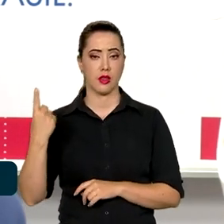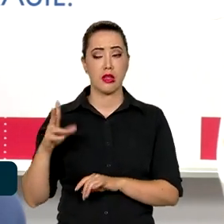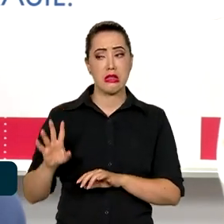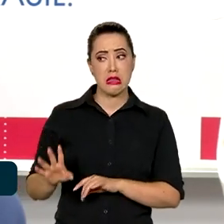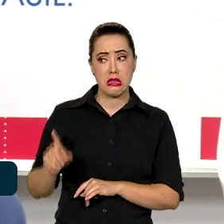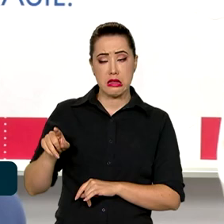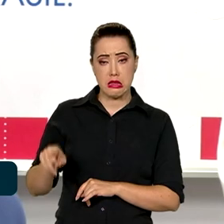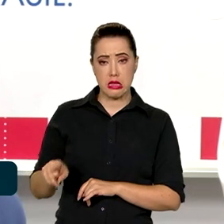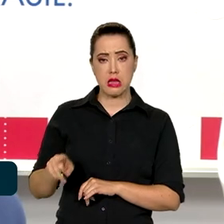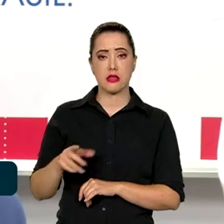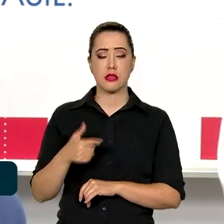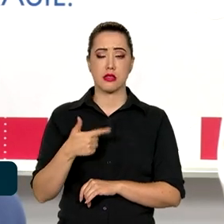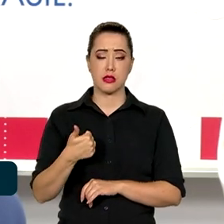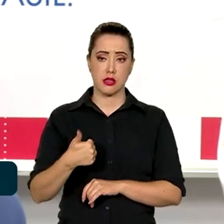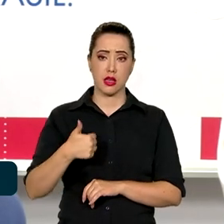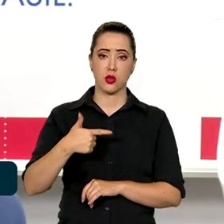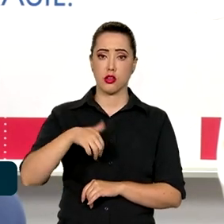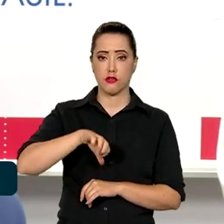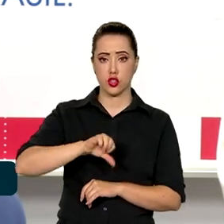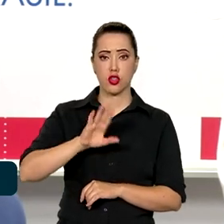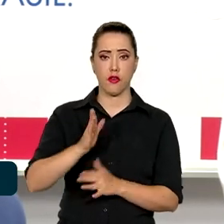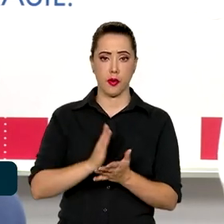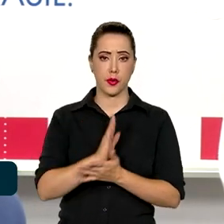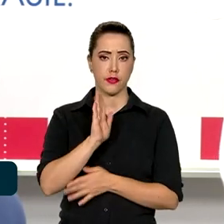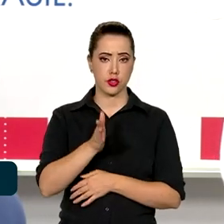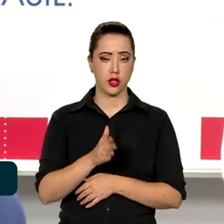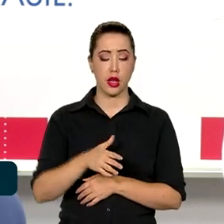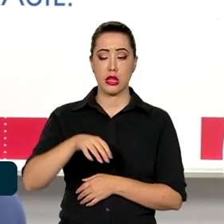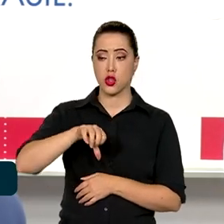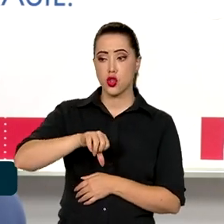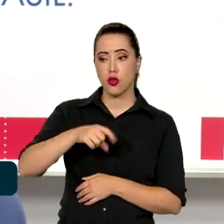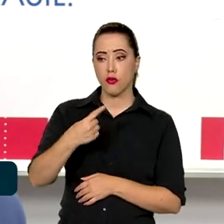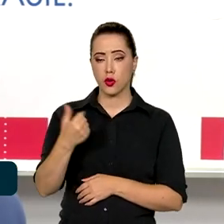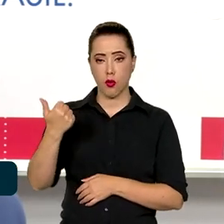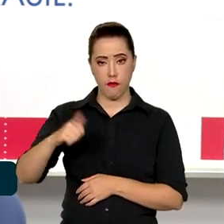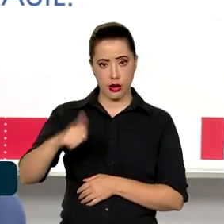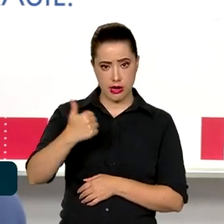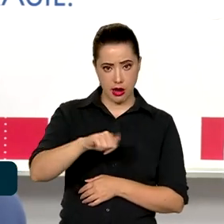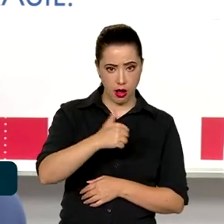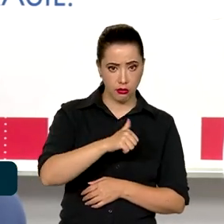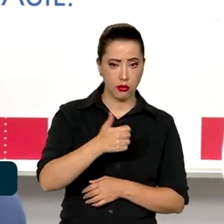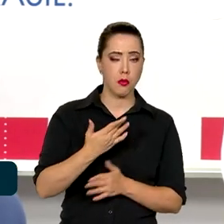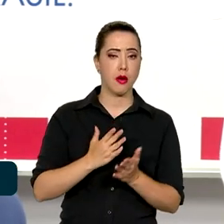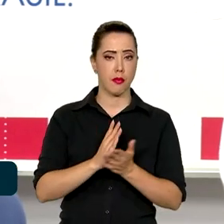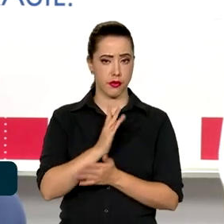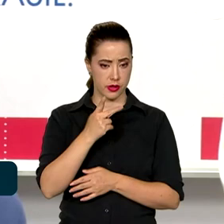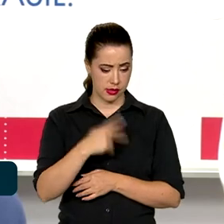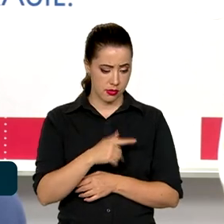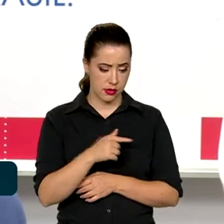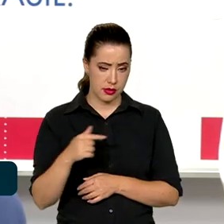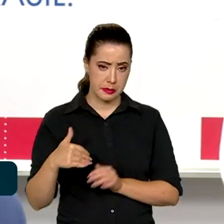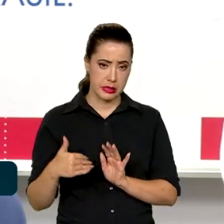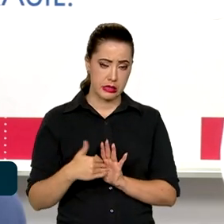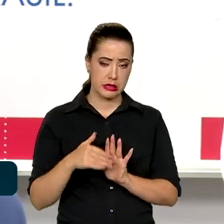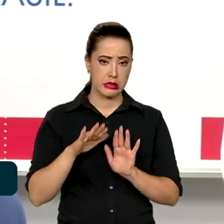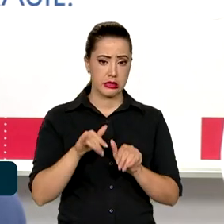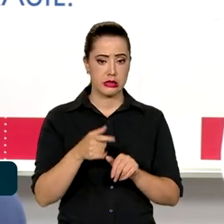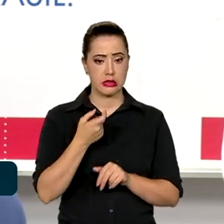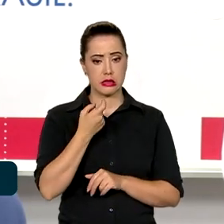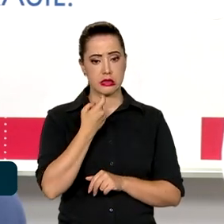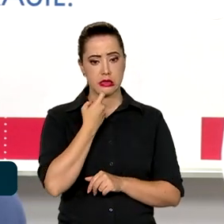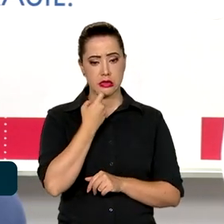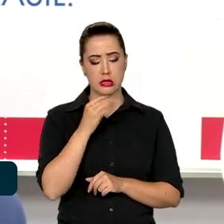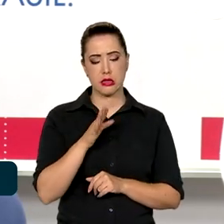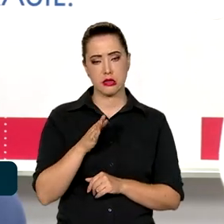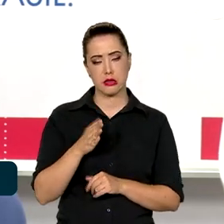129 nós já aprovamos, e tem 91 em análise para essa semana, até o final da semana, e isso até a